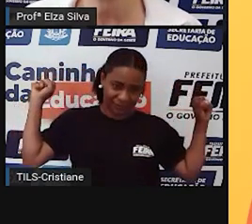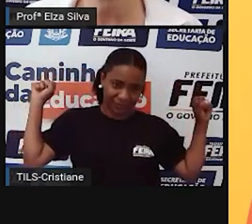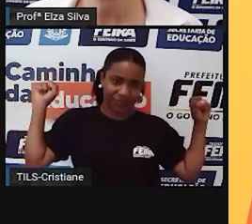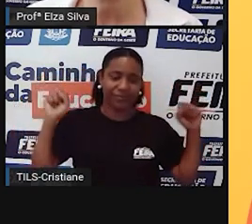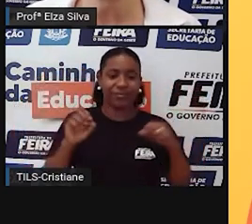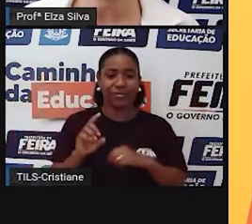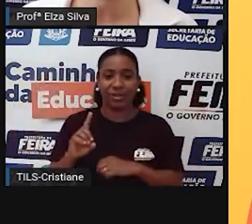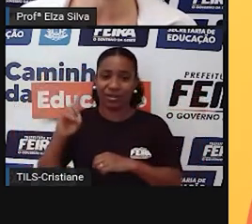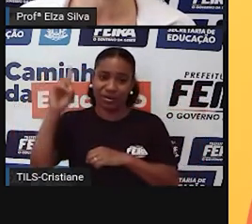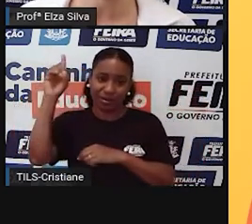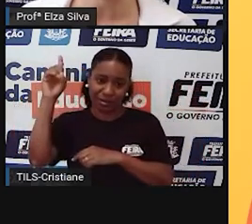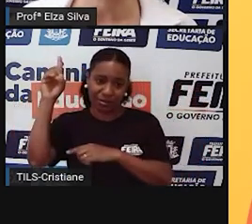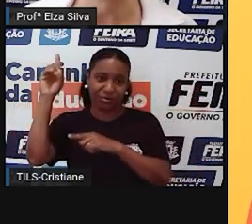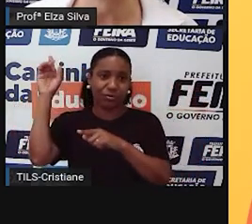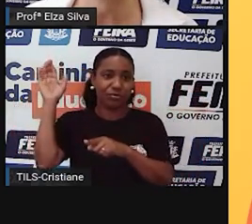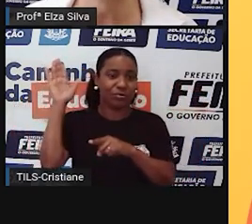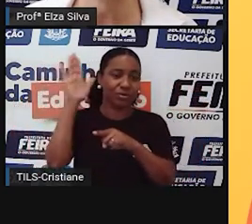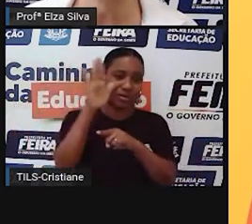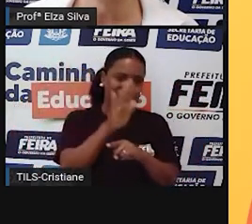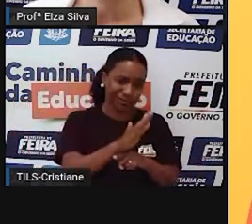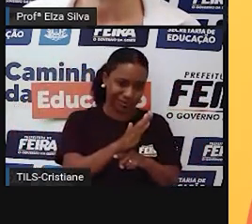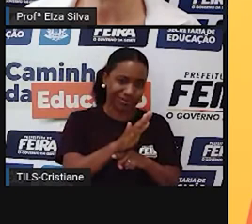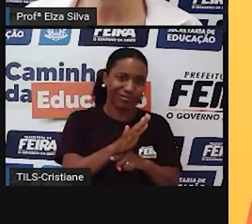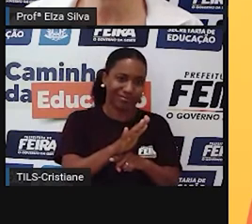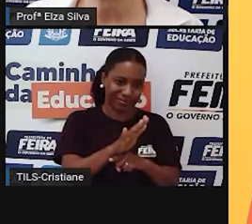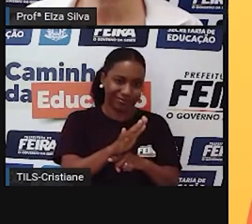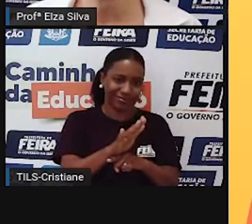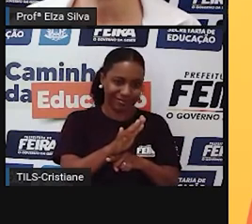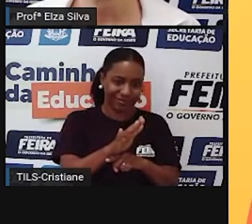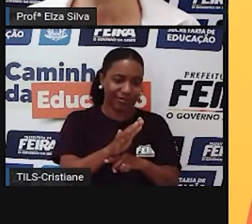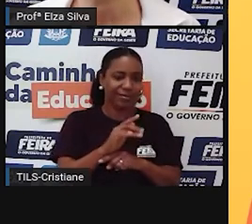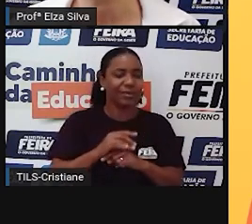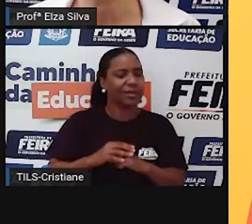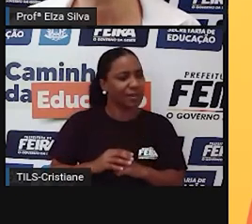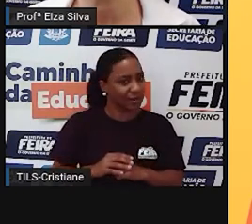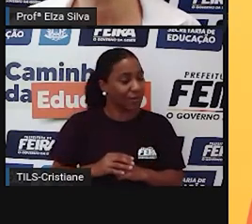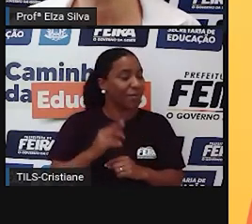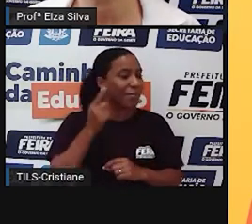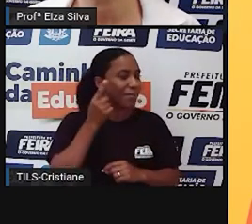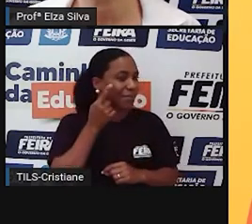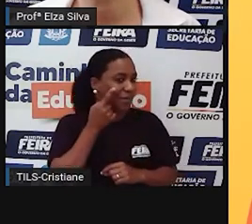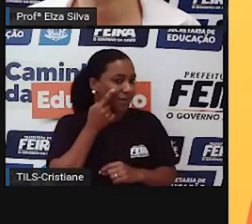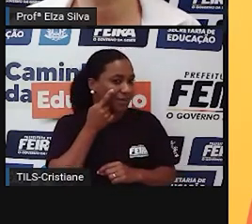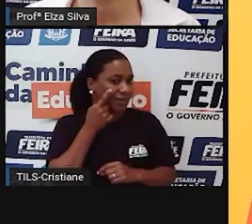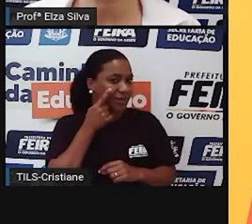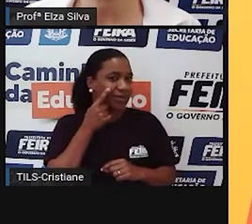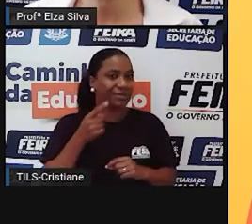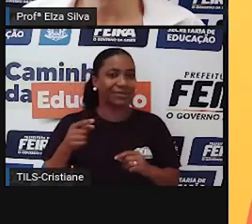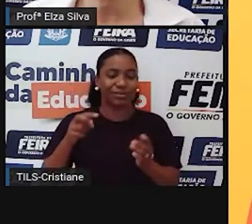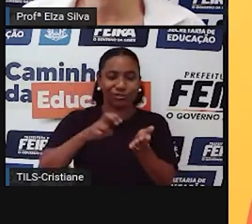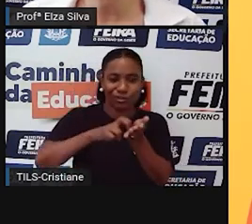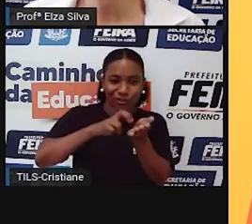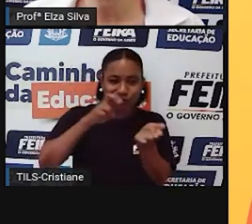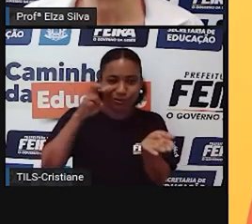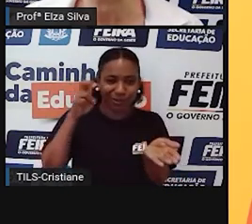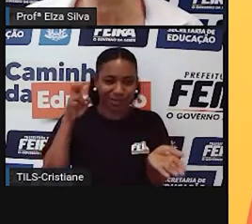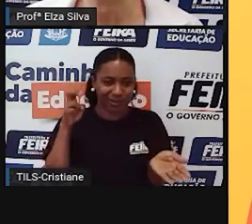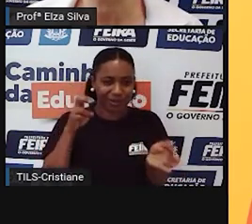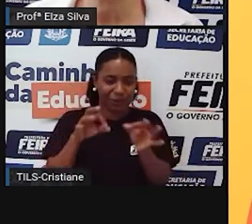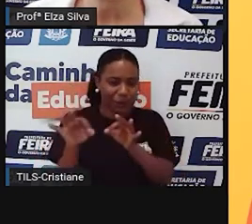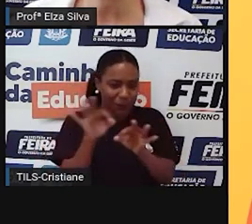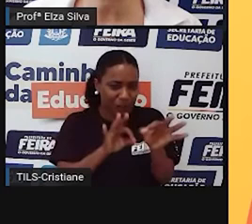devemos chegar primeiro nos lugares ou tomar atitudes para que a gente